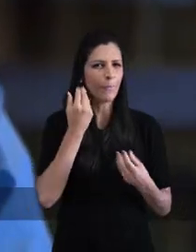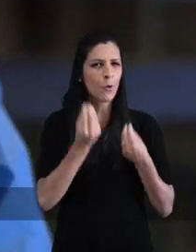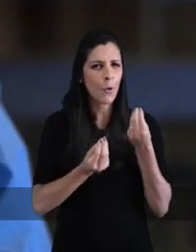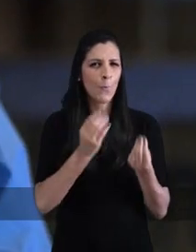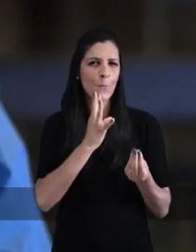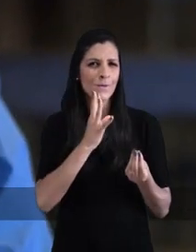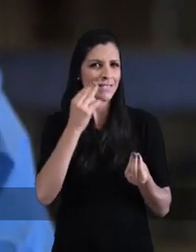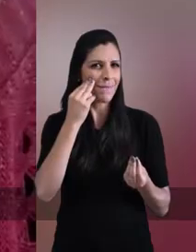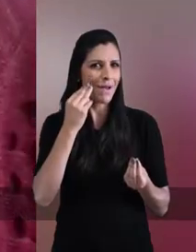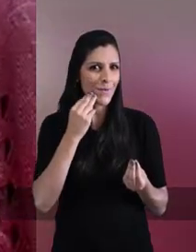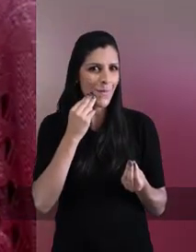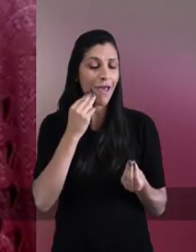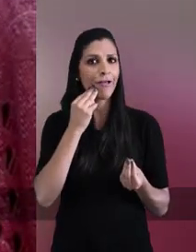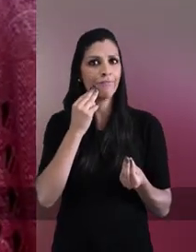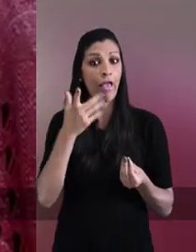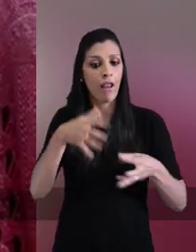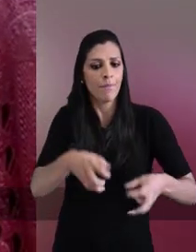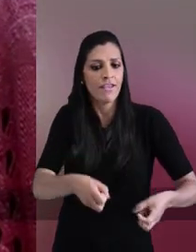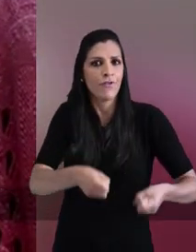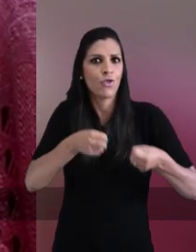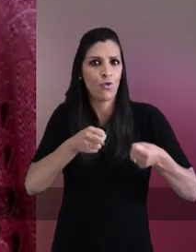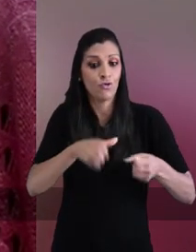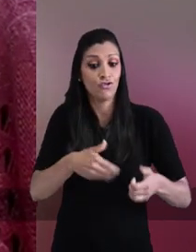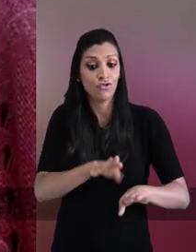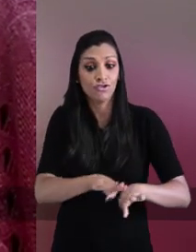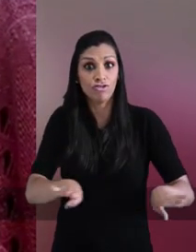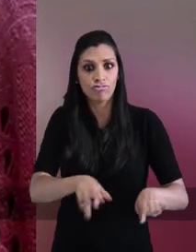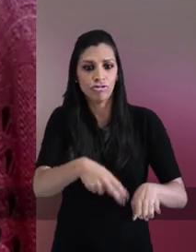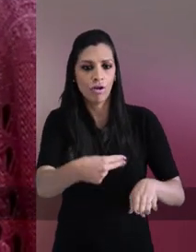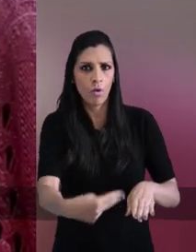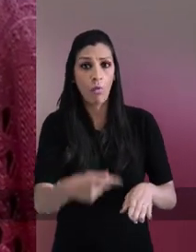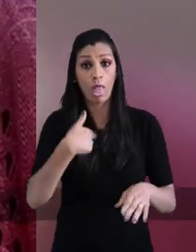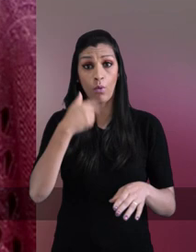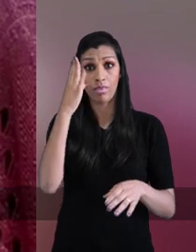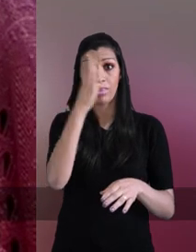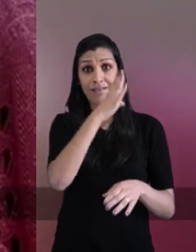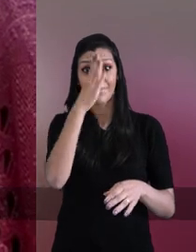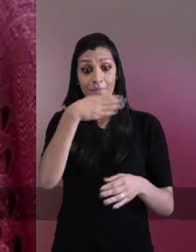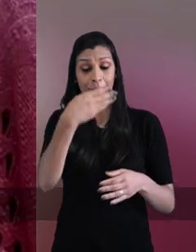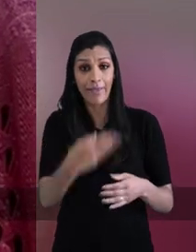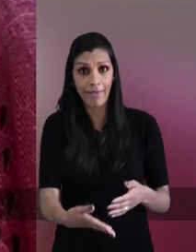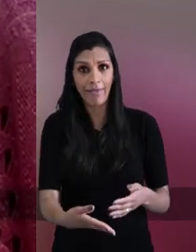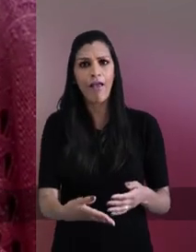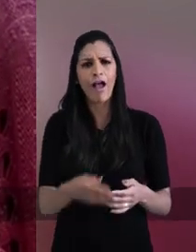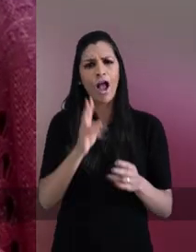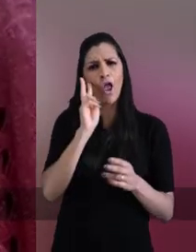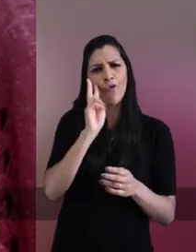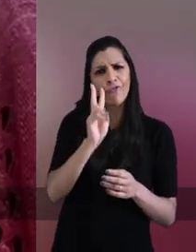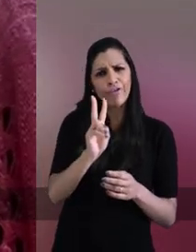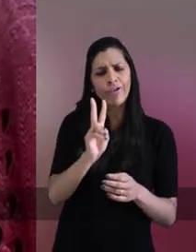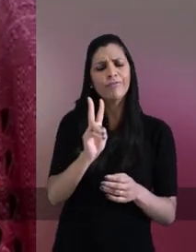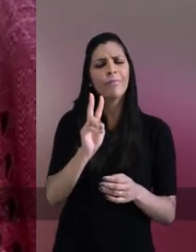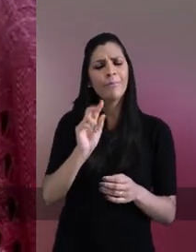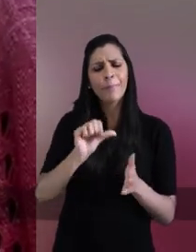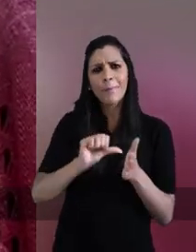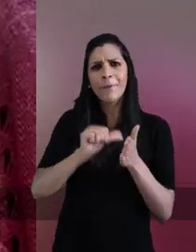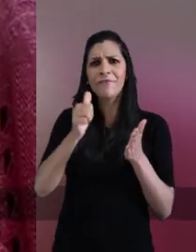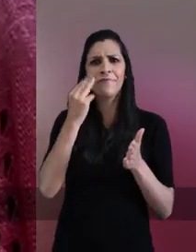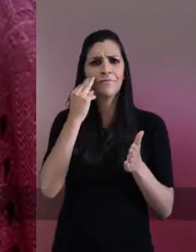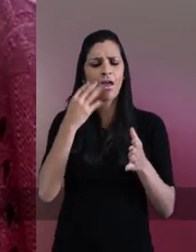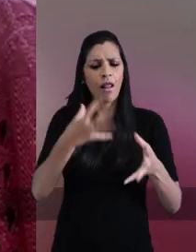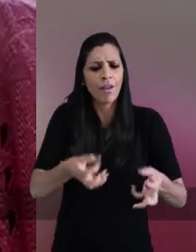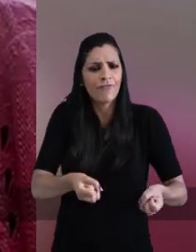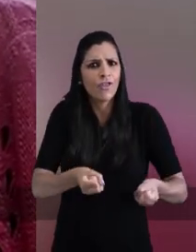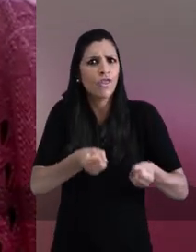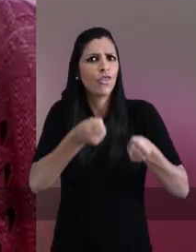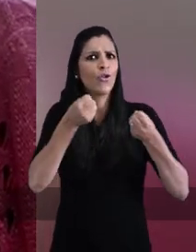nos postos de saúde. Sabe como é que eu conheci a Manuela? Ela me levantando do chão. Eu desmaiei